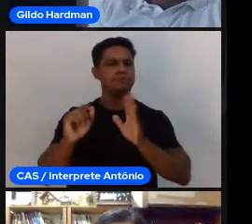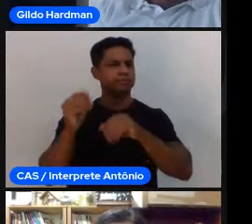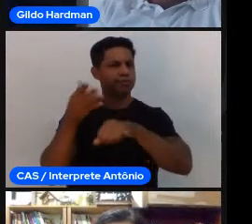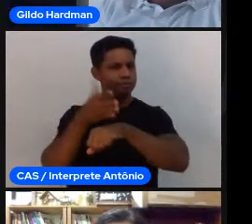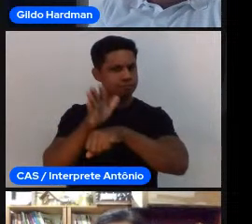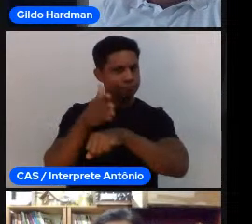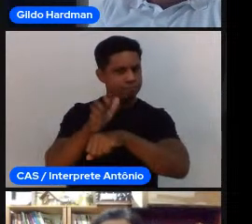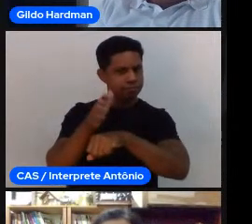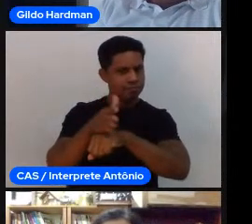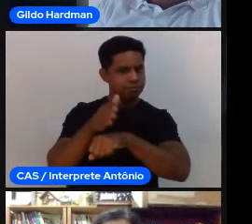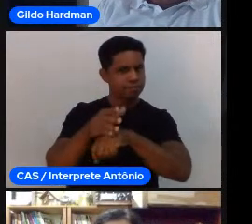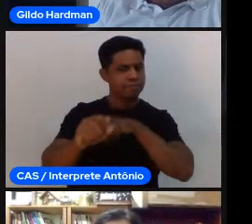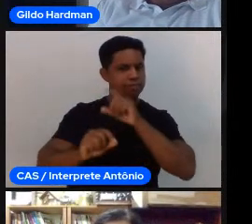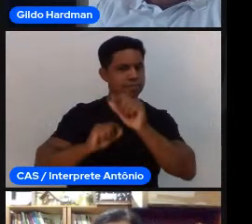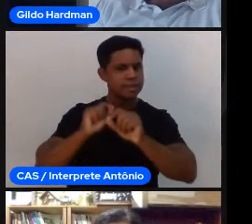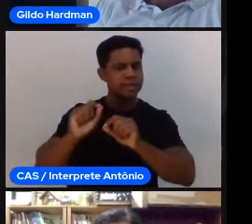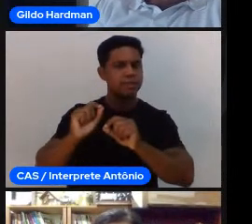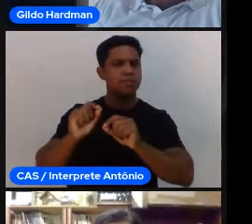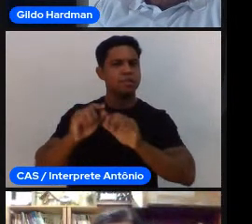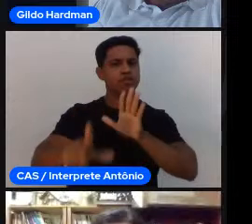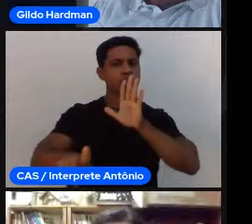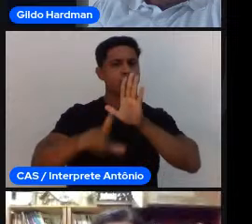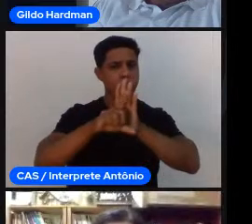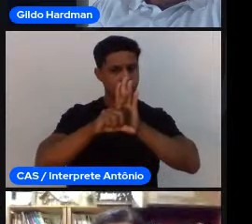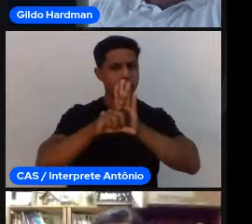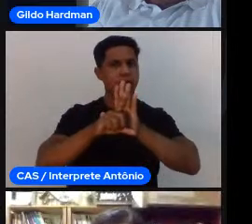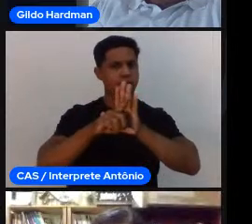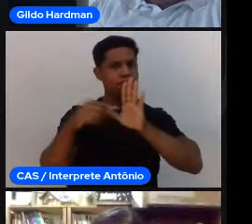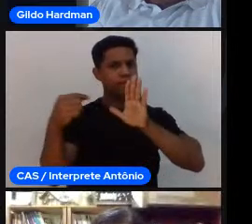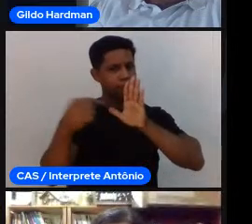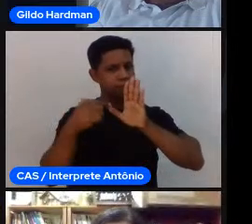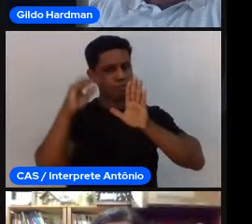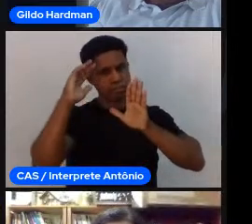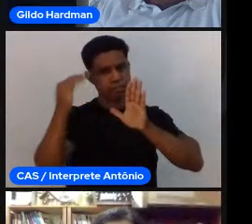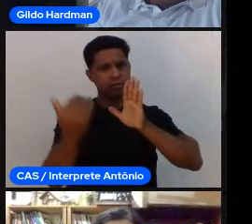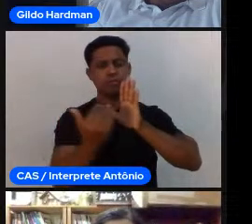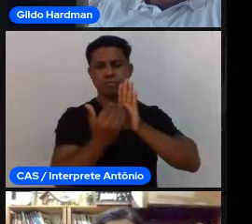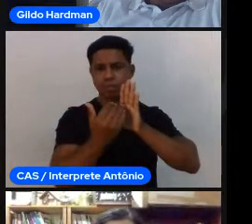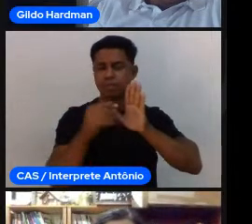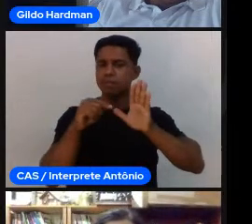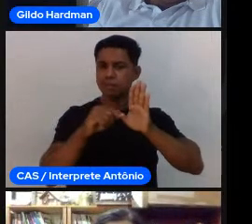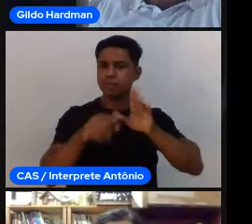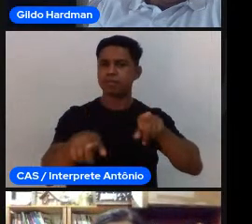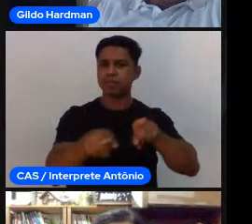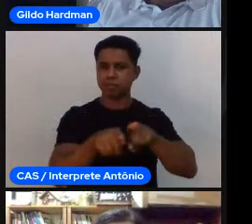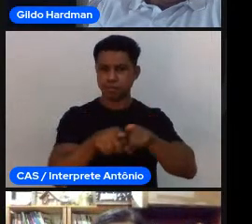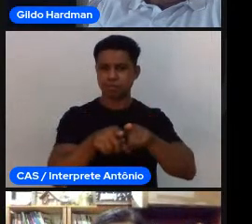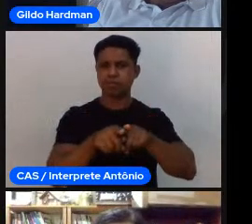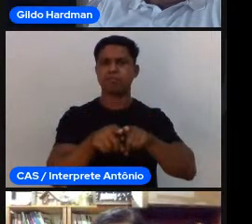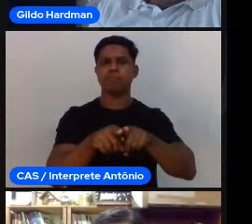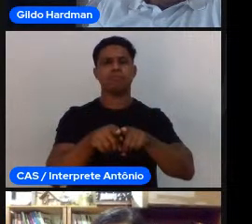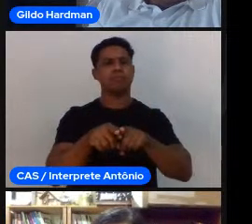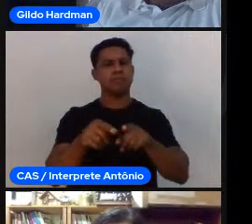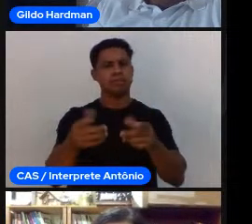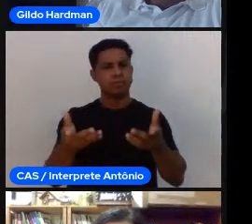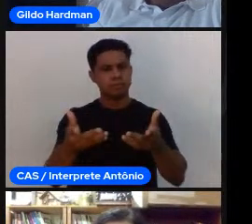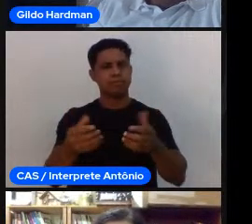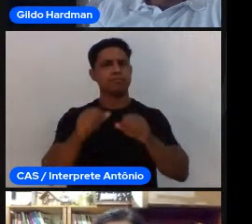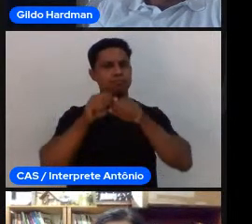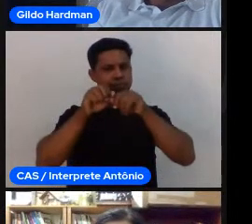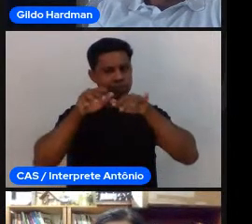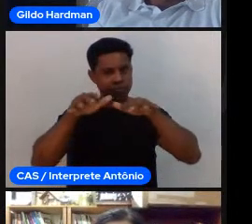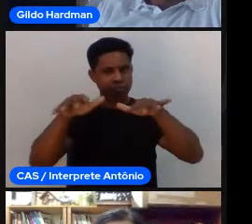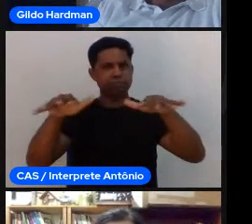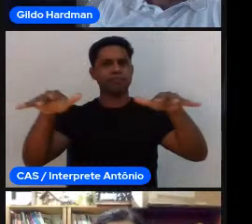que tem uma rede muito grande na qual a gente tem trocado tendências bastante atuais ao redor do mundo, e gosto de